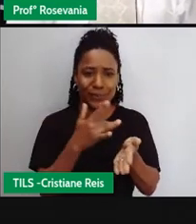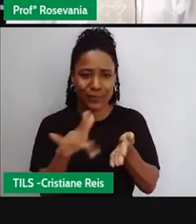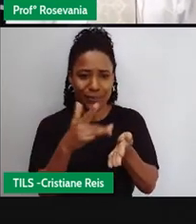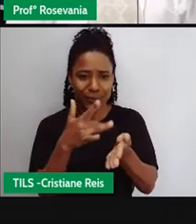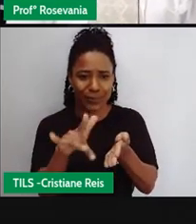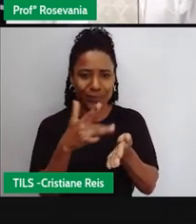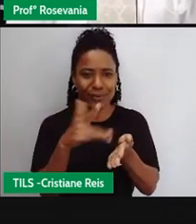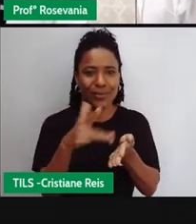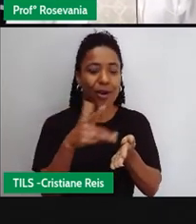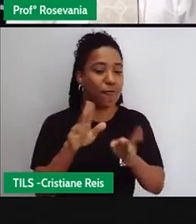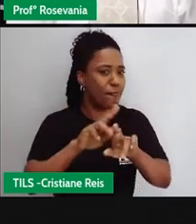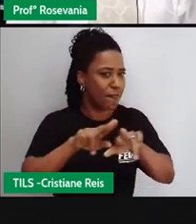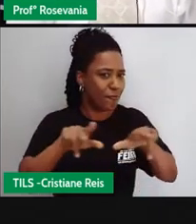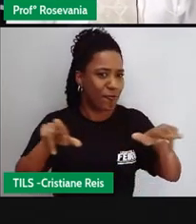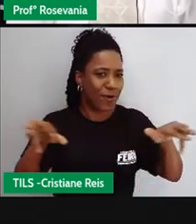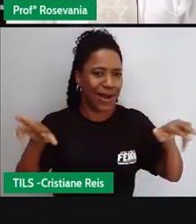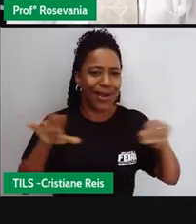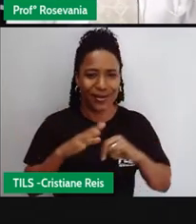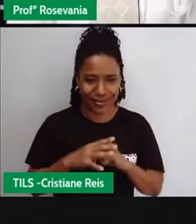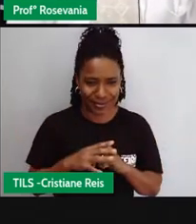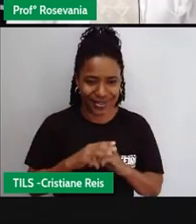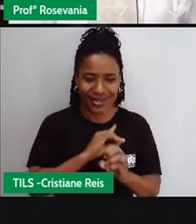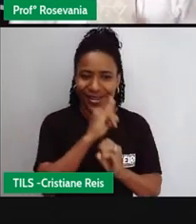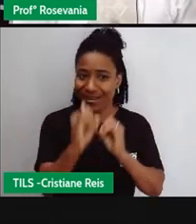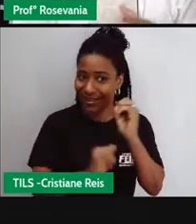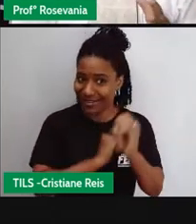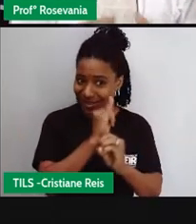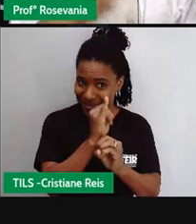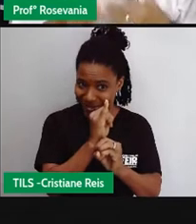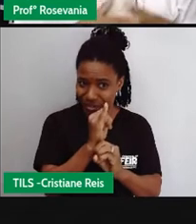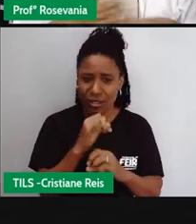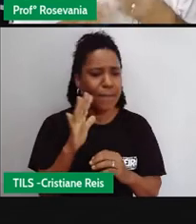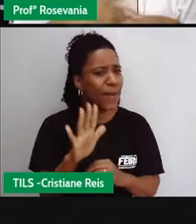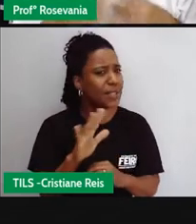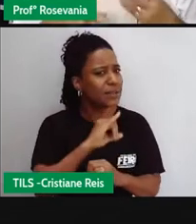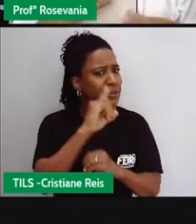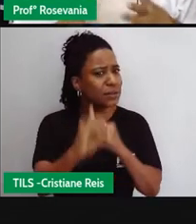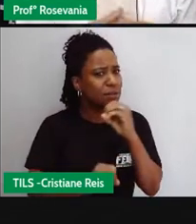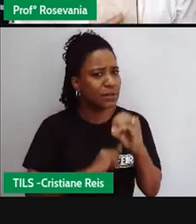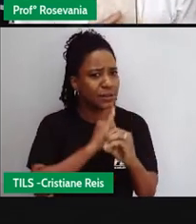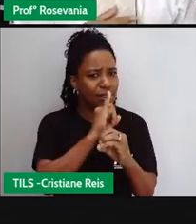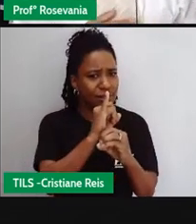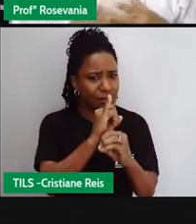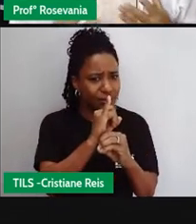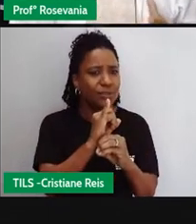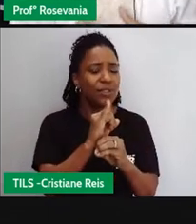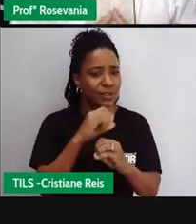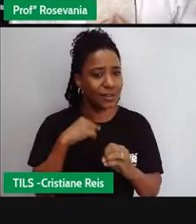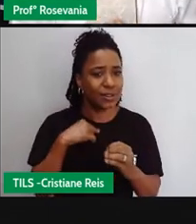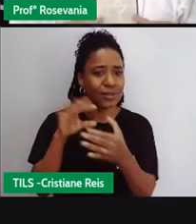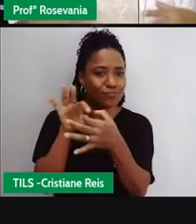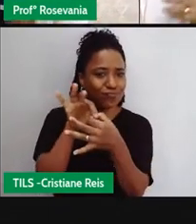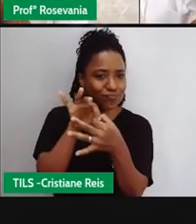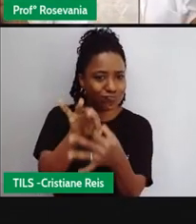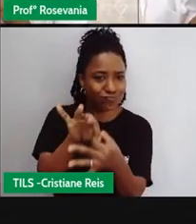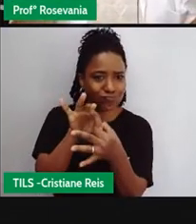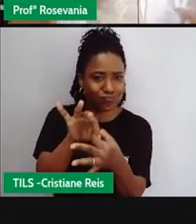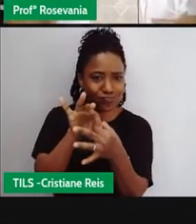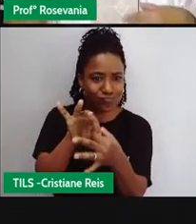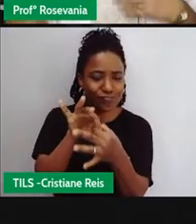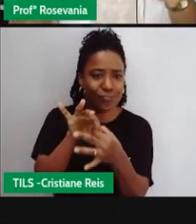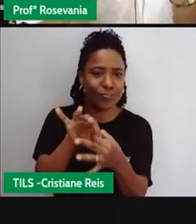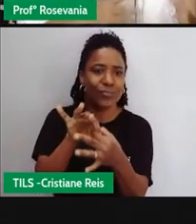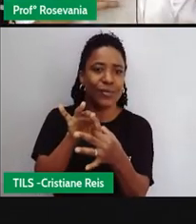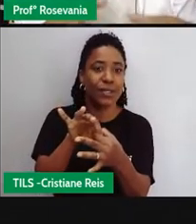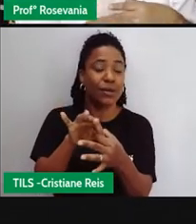que utiliza essas características da internet o é essa internet? esse processo de conectividade que a gente tem que liga essa